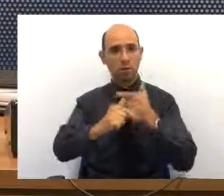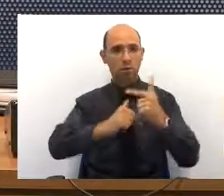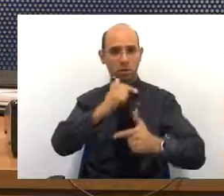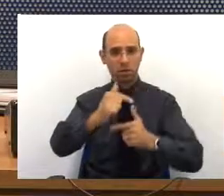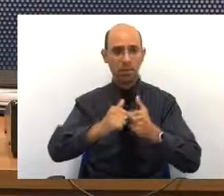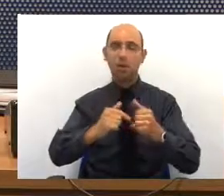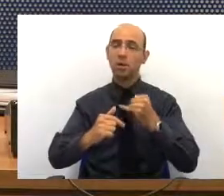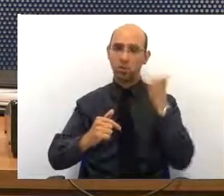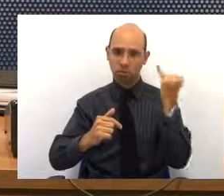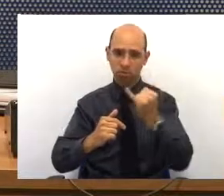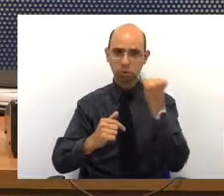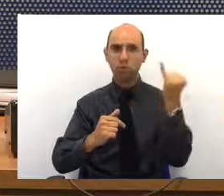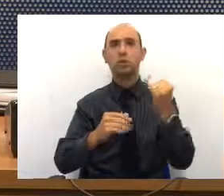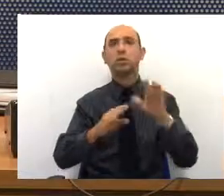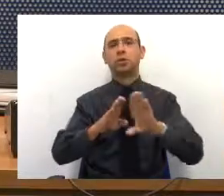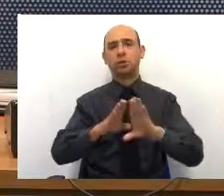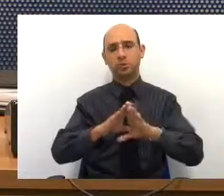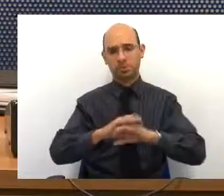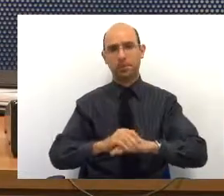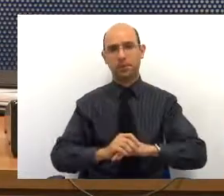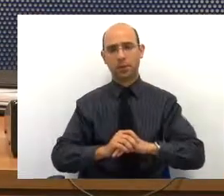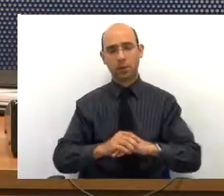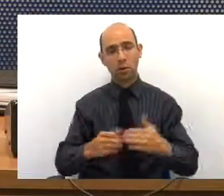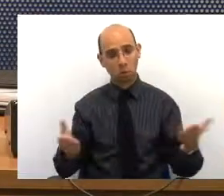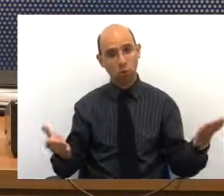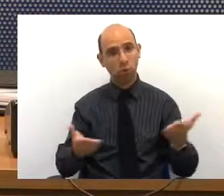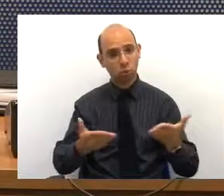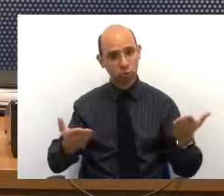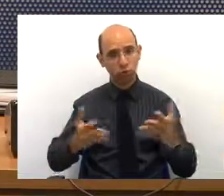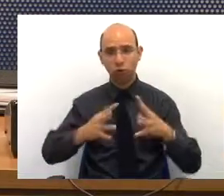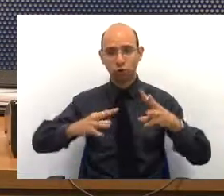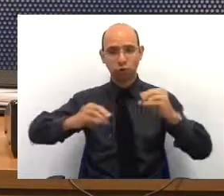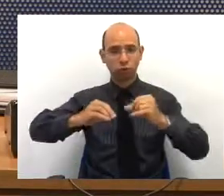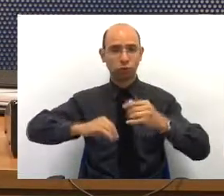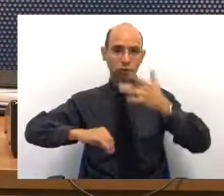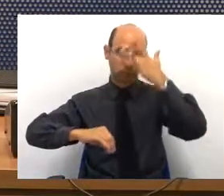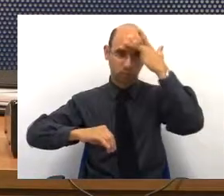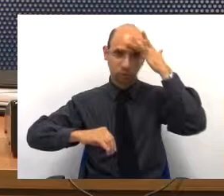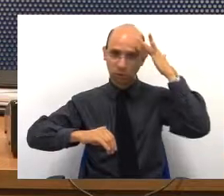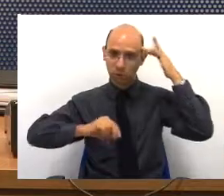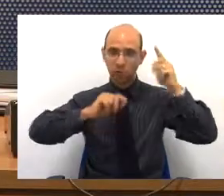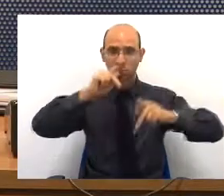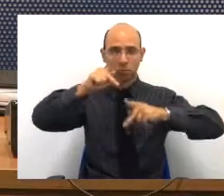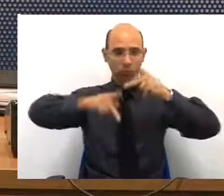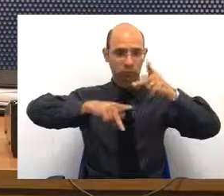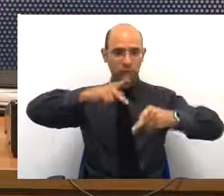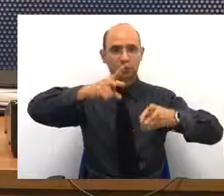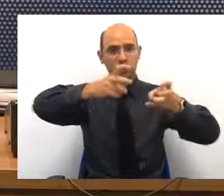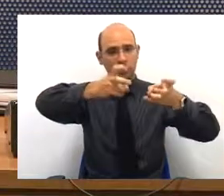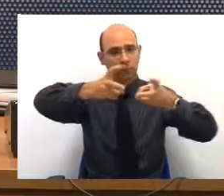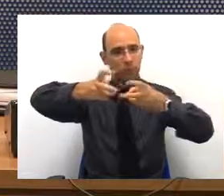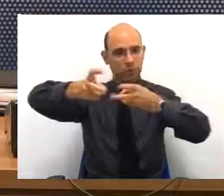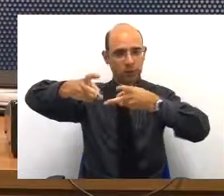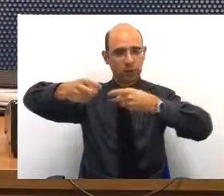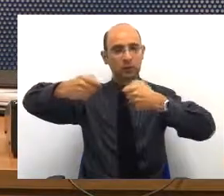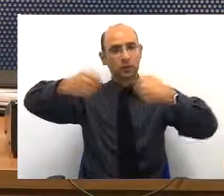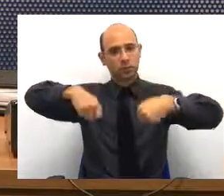importantíssima e hoje a população cada vez mais percebe isso.